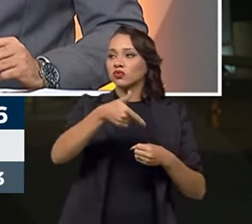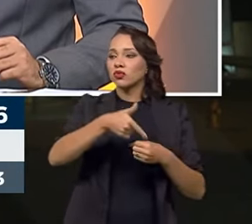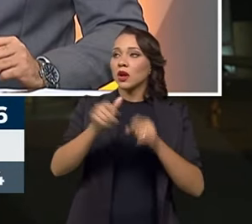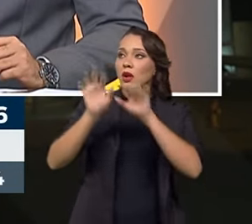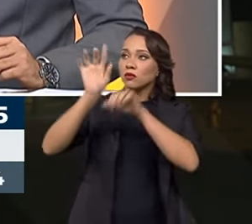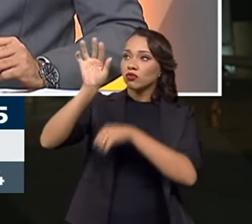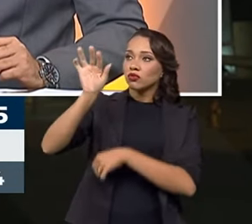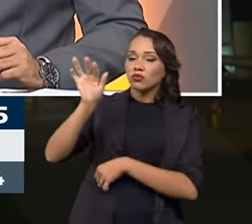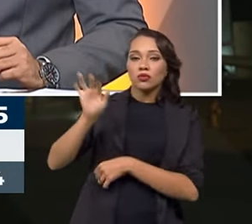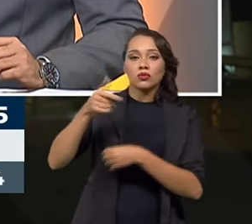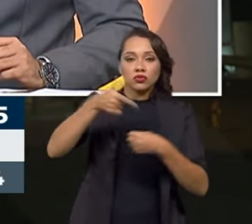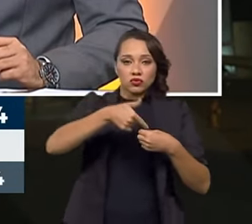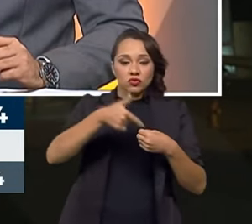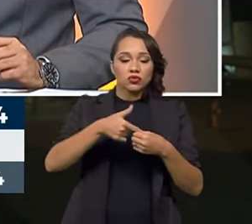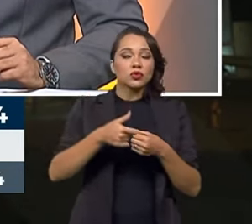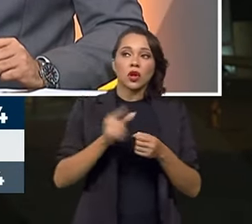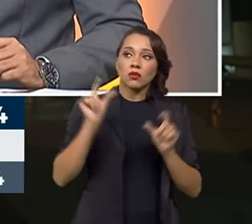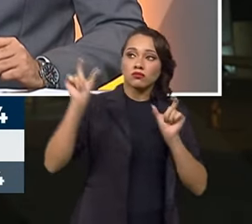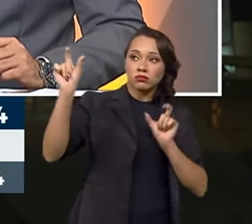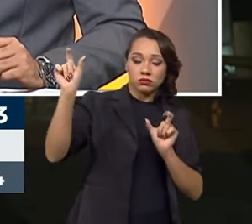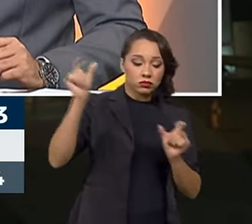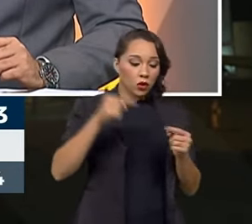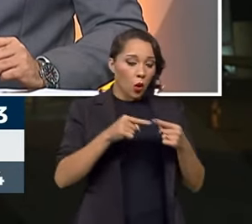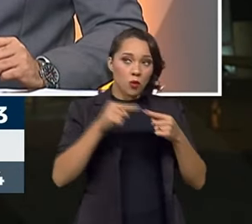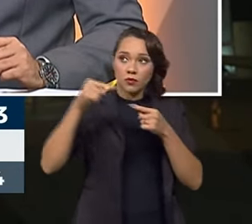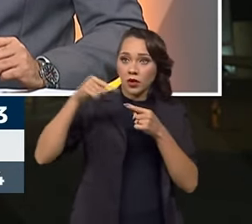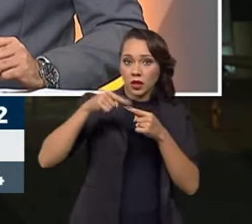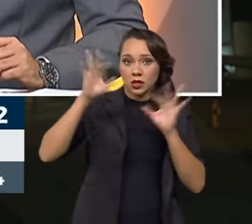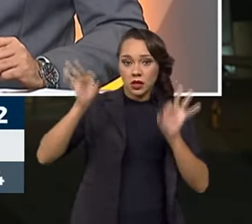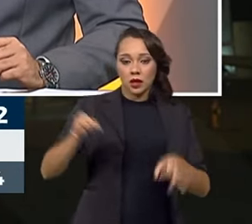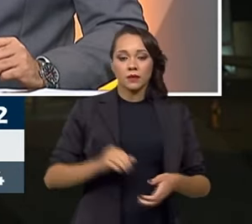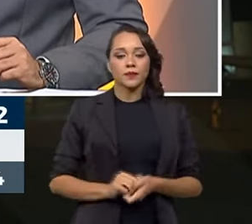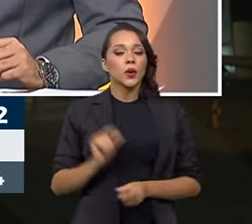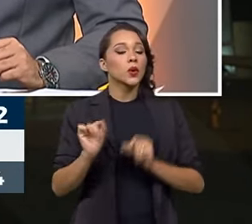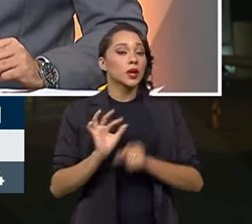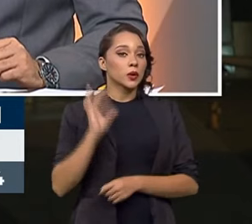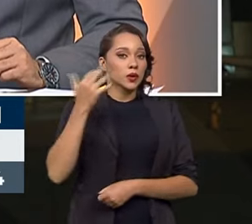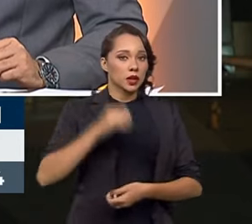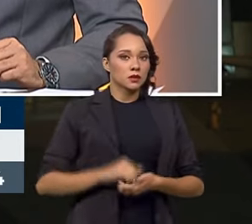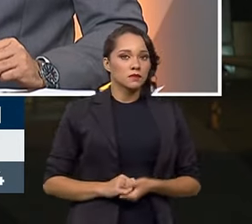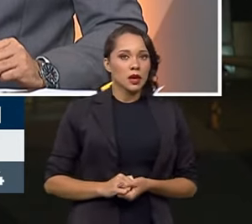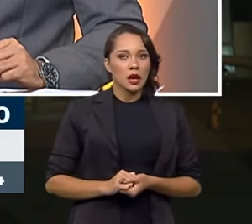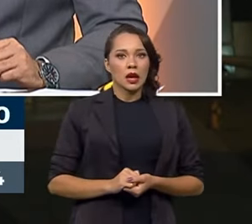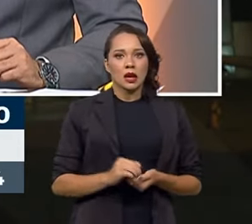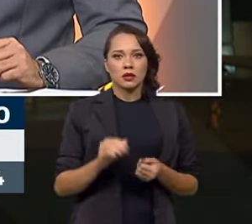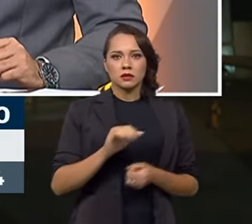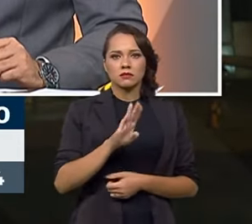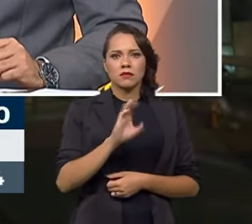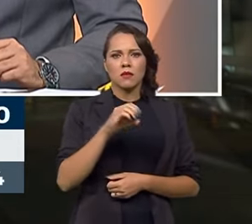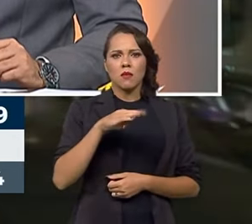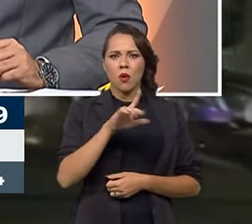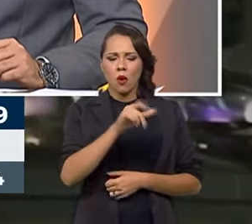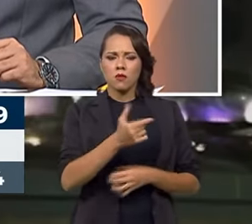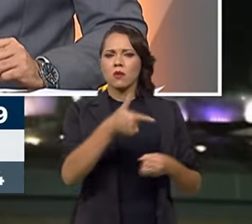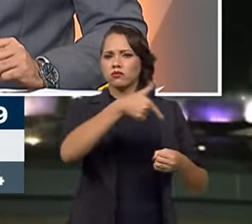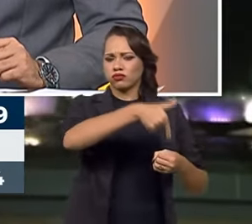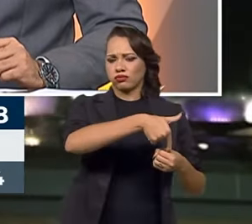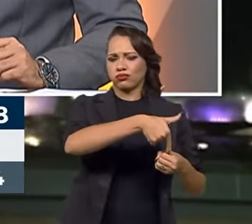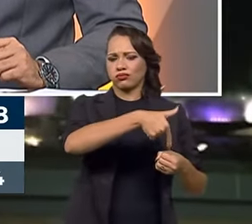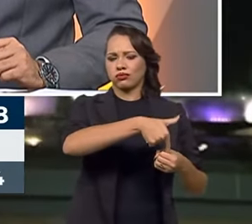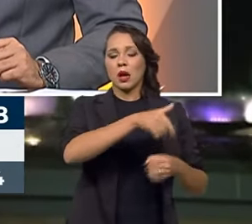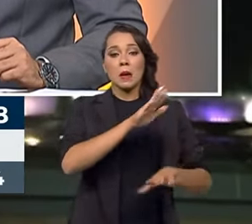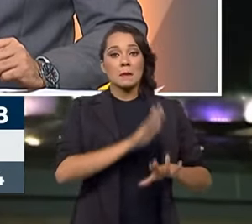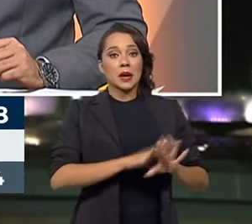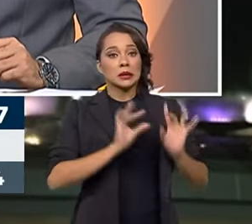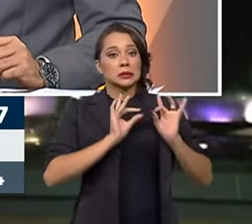botando no seu carro é o que está registrado lá na bomba. O que acontece? Essas bombas se tornaram mais sofisticadas com